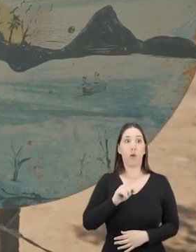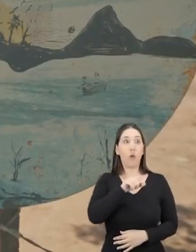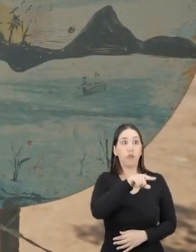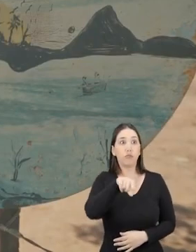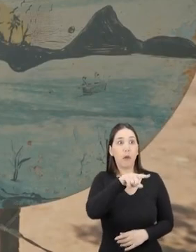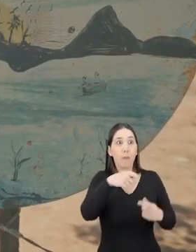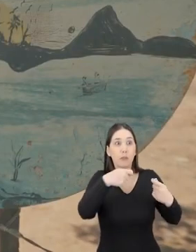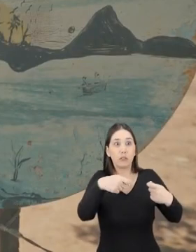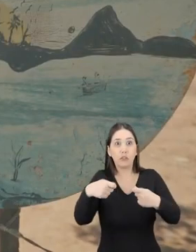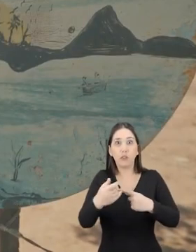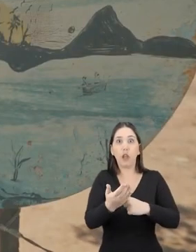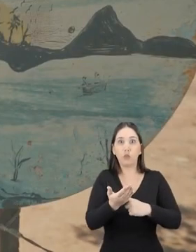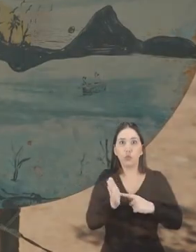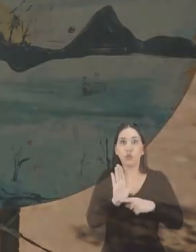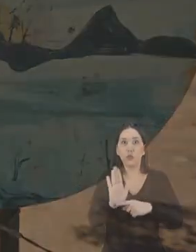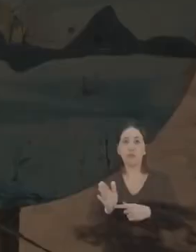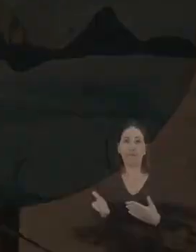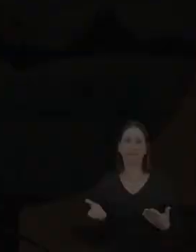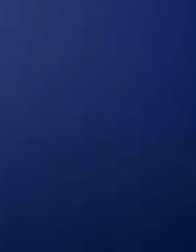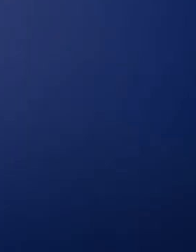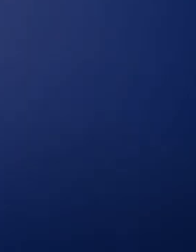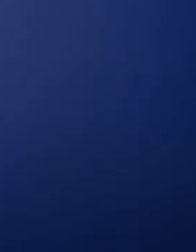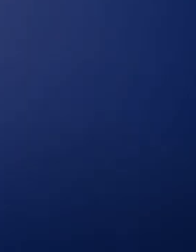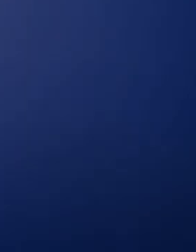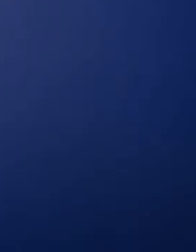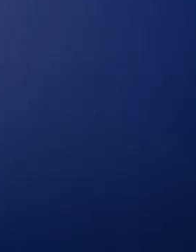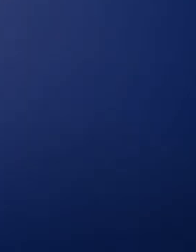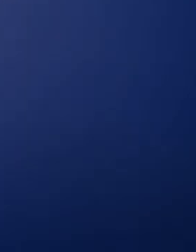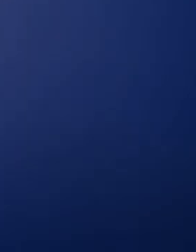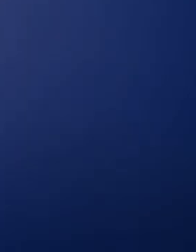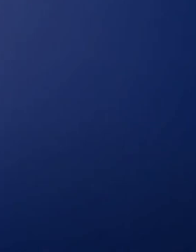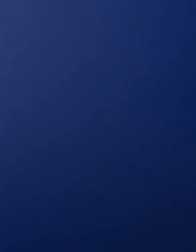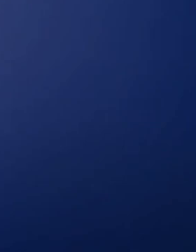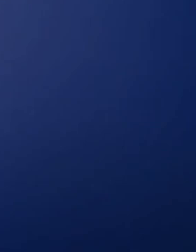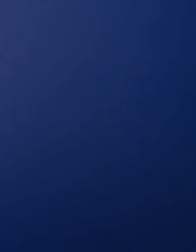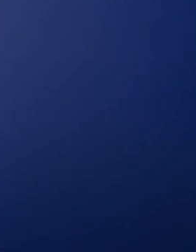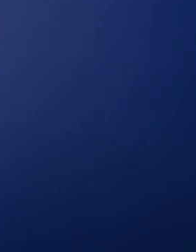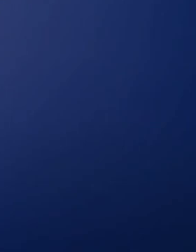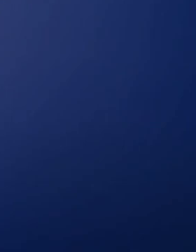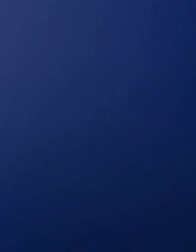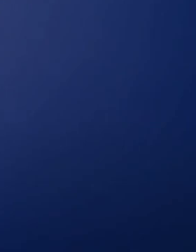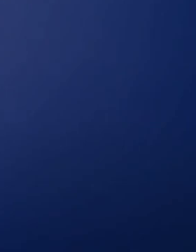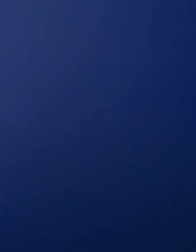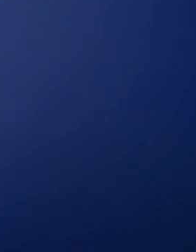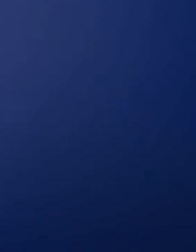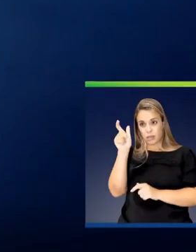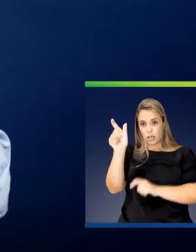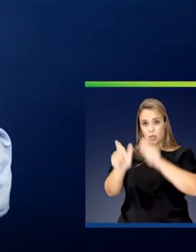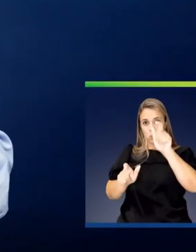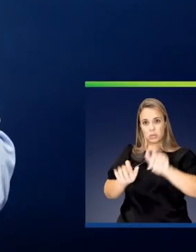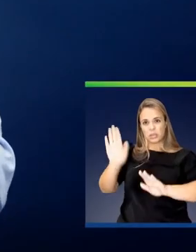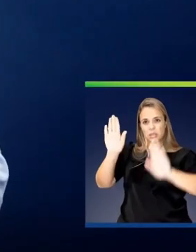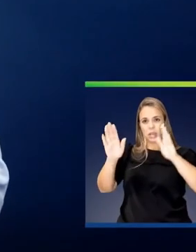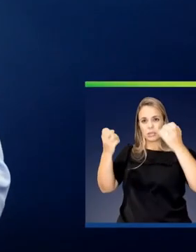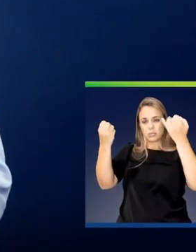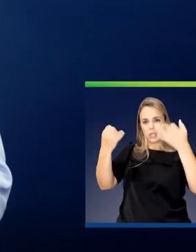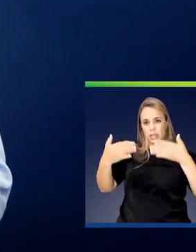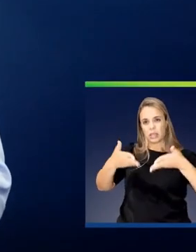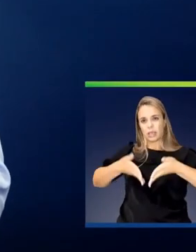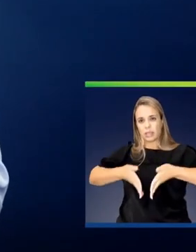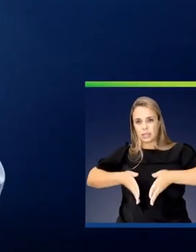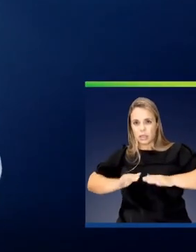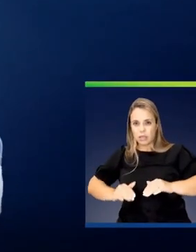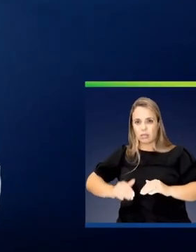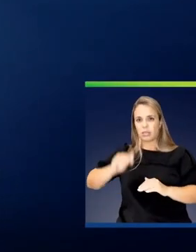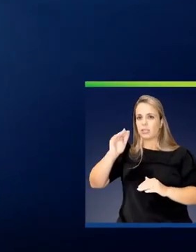alguém que está precisando de uma ajuda, né? Vem com Elvis, 12 Viva São Paulo! Ao contrário dos outros